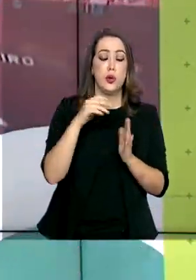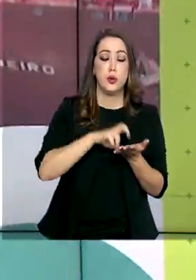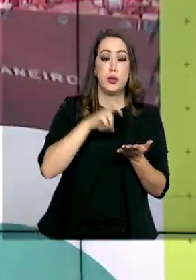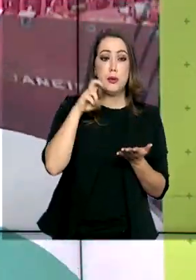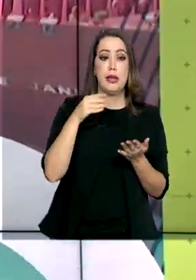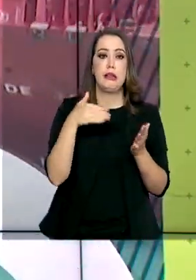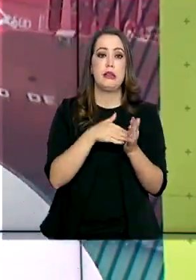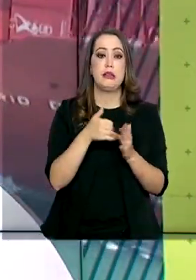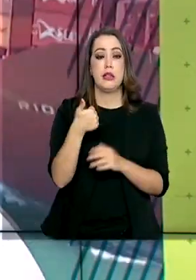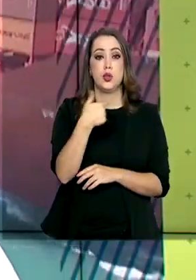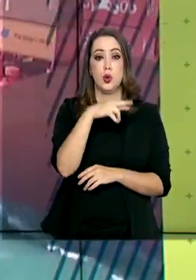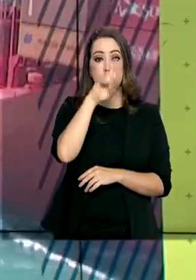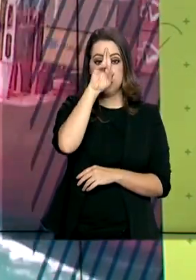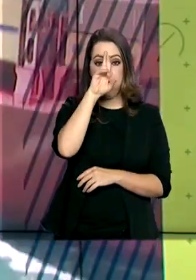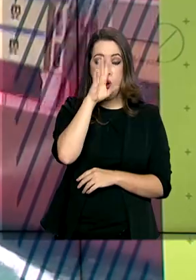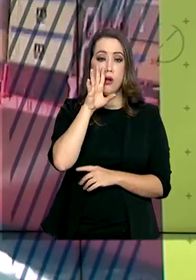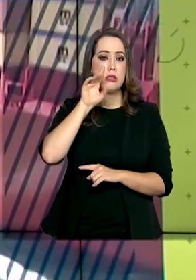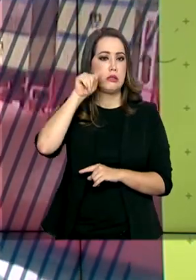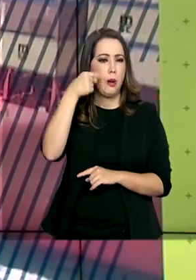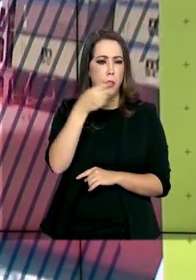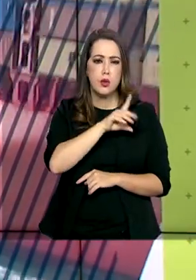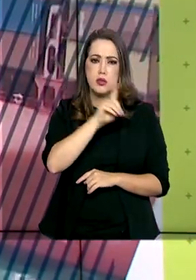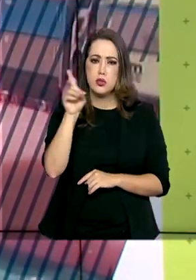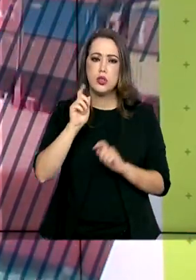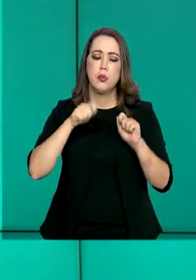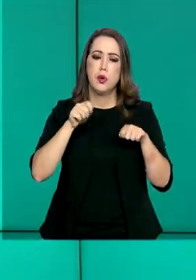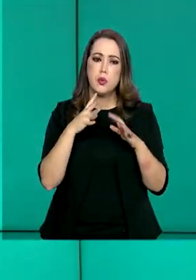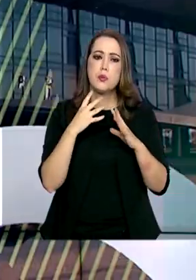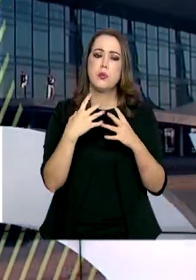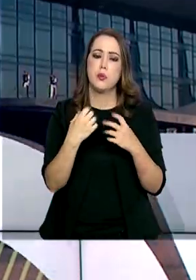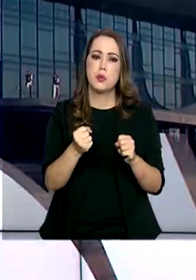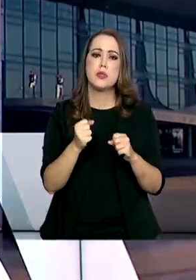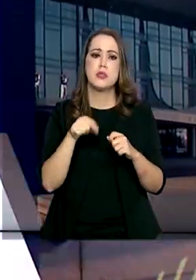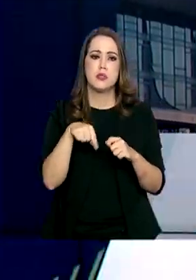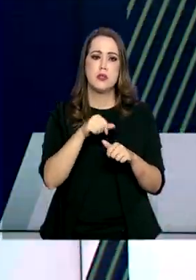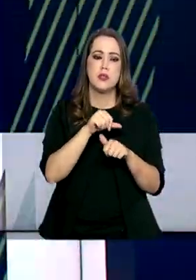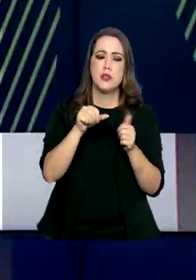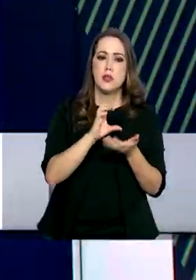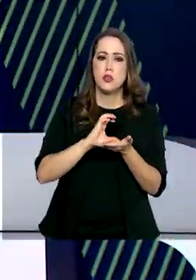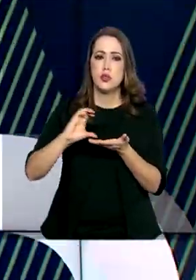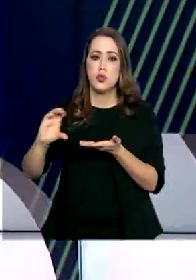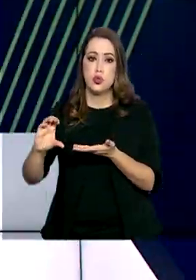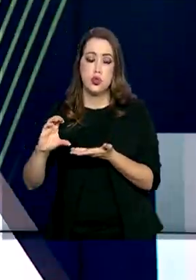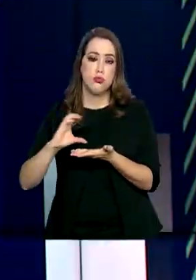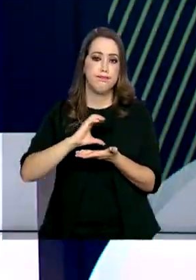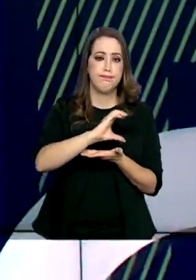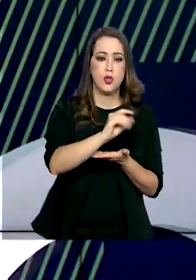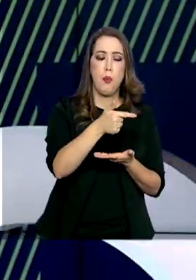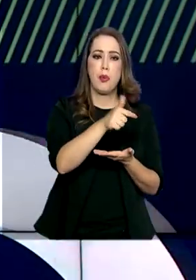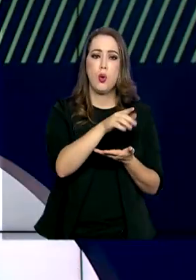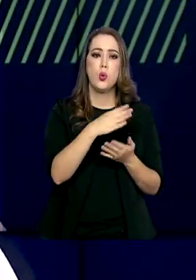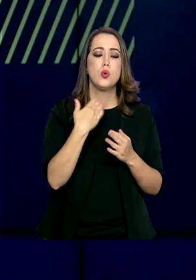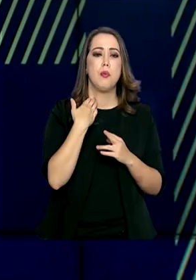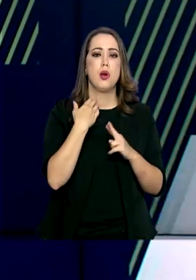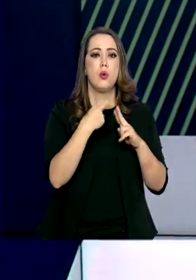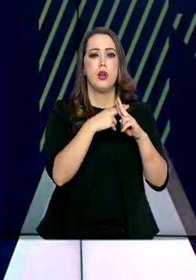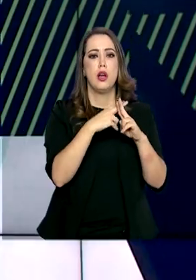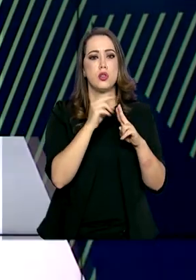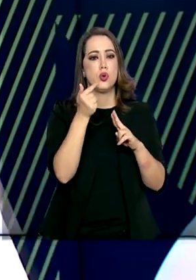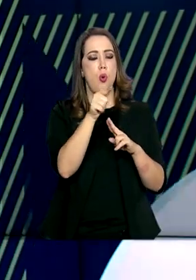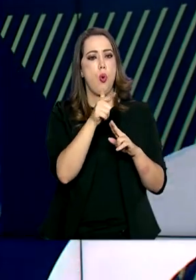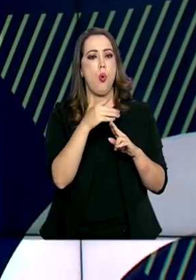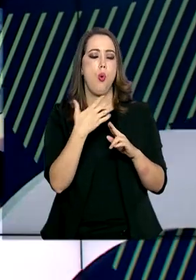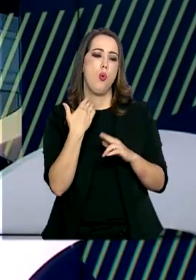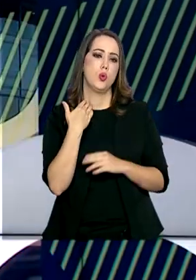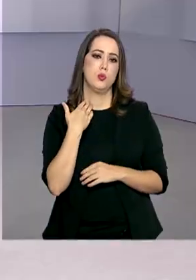ao meio-dia. A partir desta data, também vai ser possível fazer transferências do benefício para contas da Caixa ou de